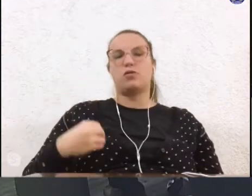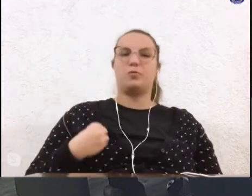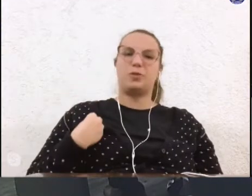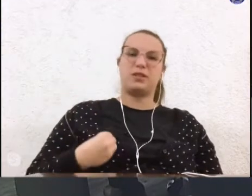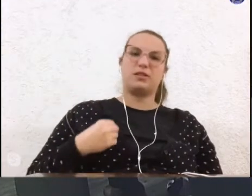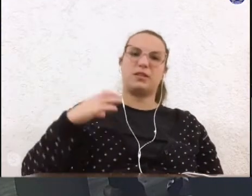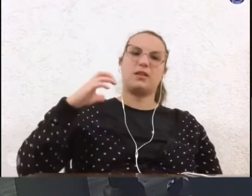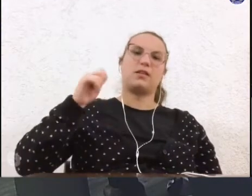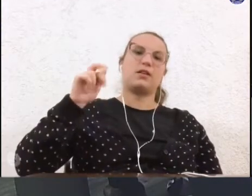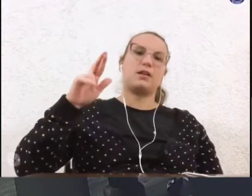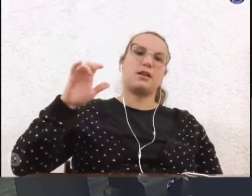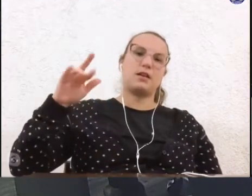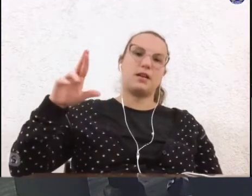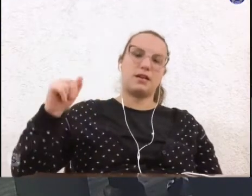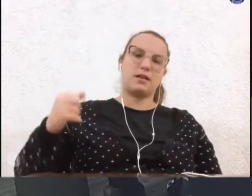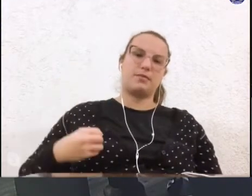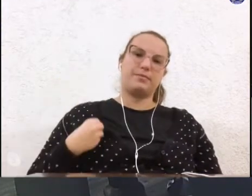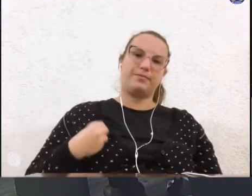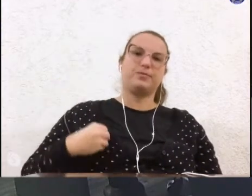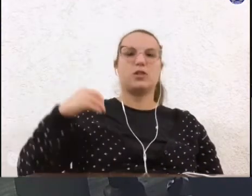a presente